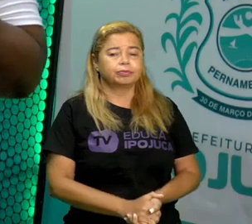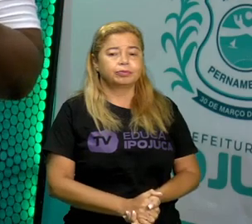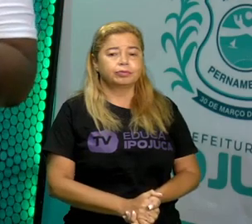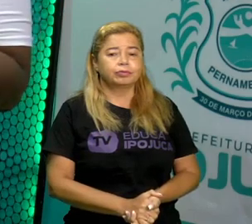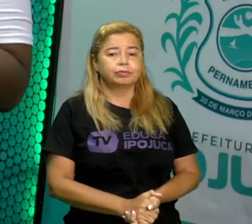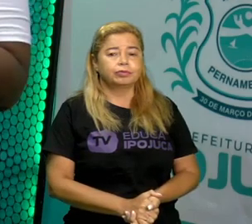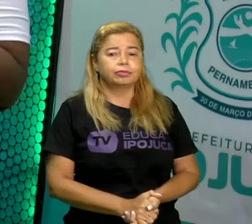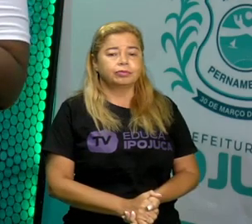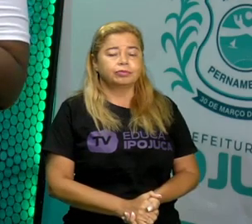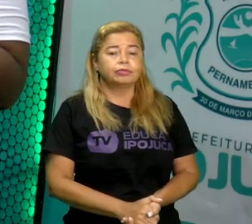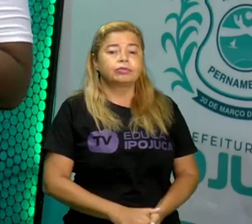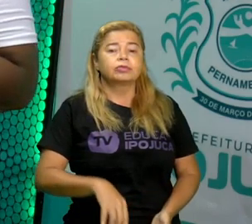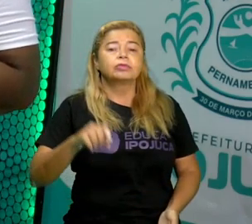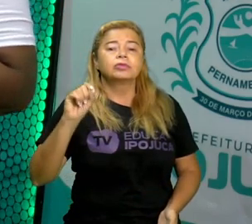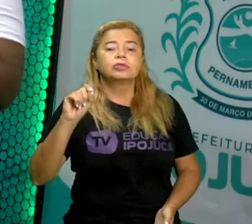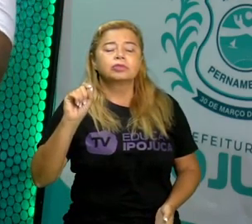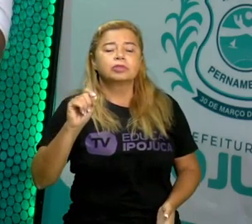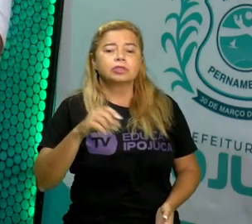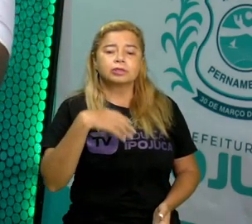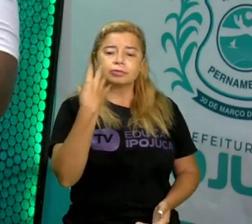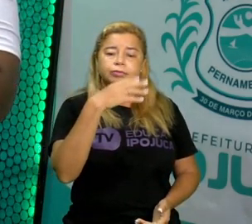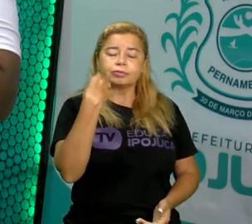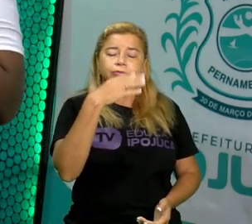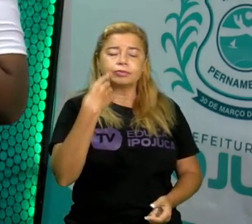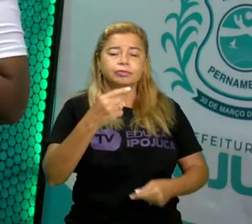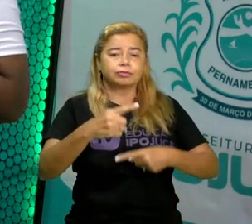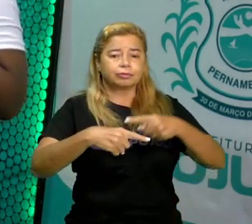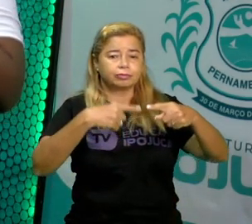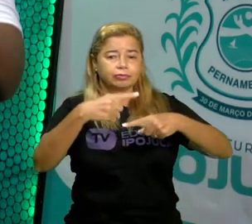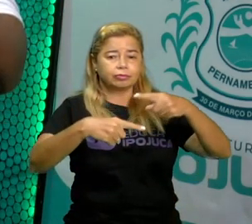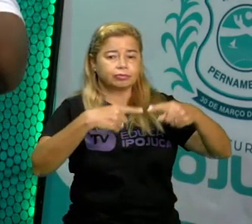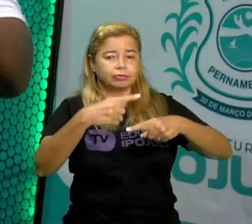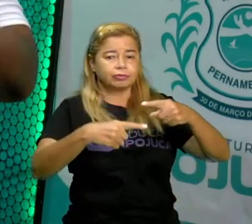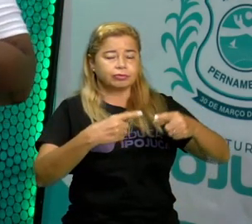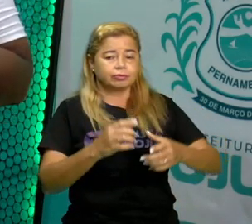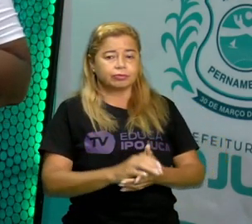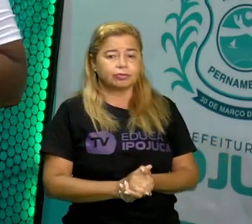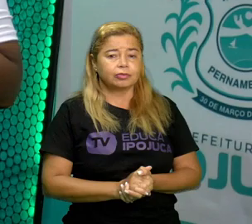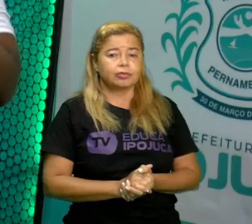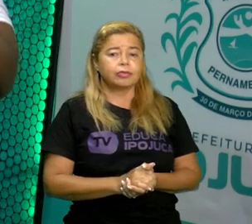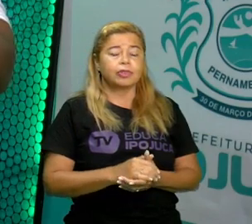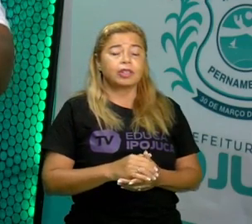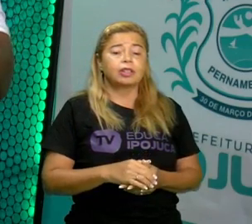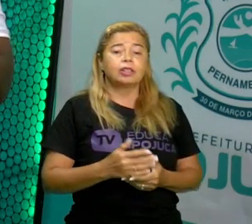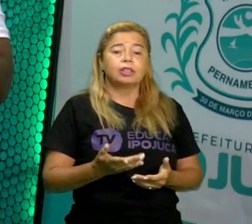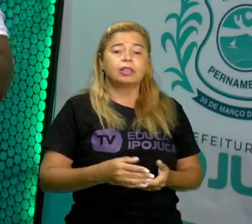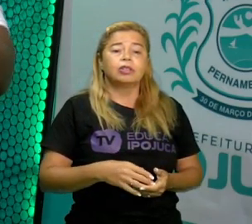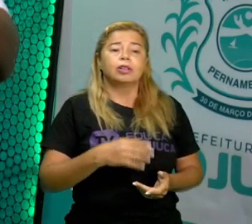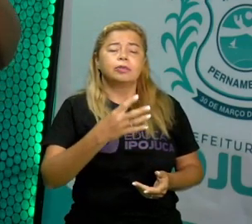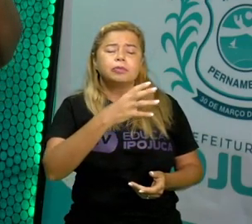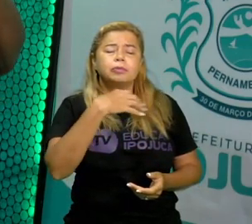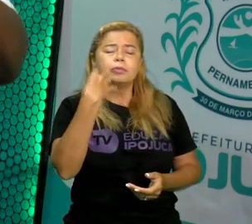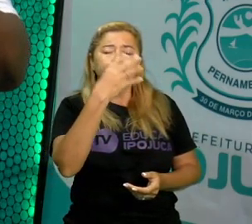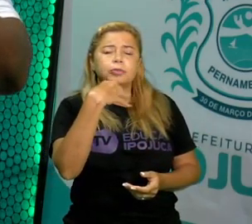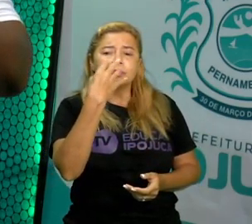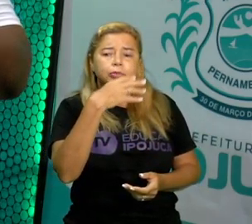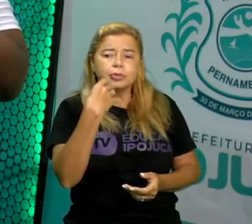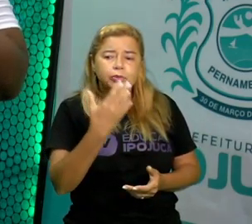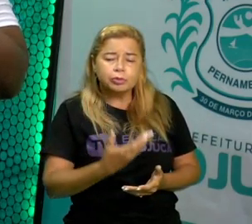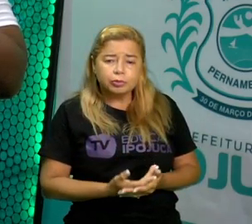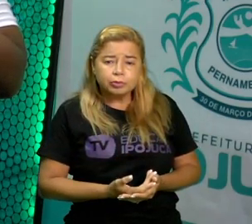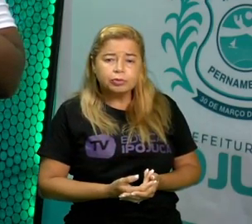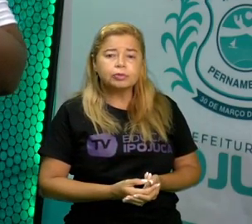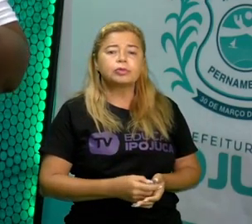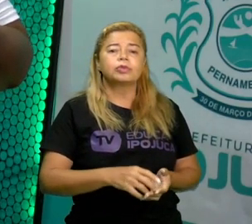O que é cantiga de roda? Cantiga como a gente já tinha falado, são canções populares que fazem